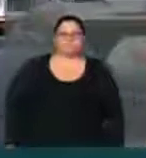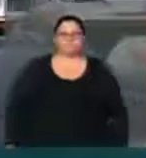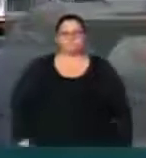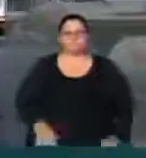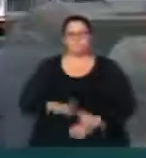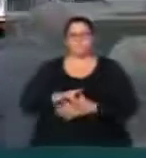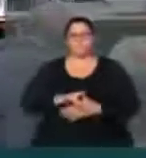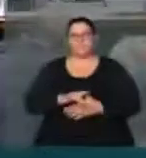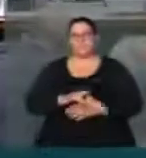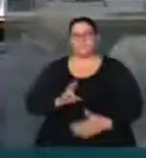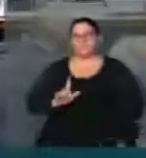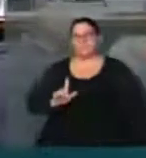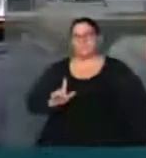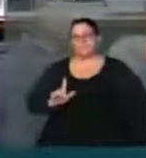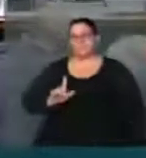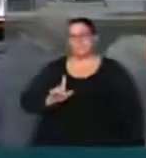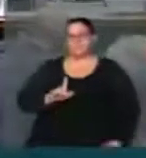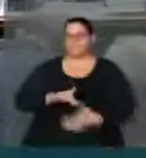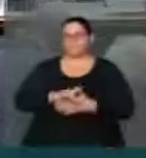Rubens Bueno